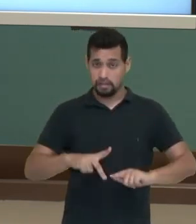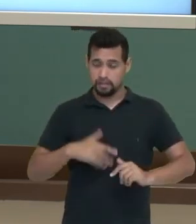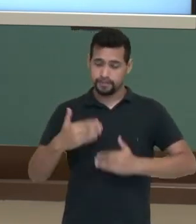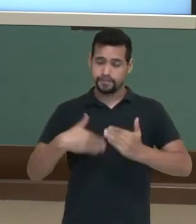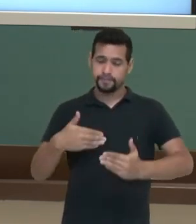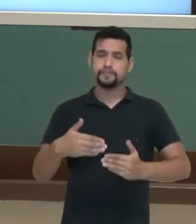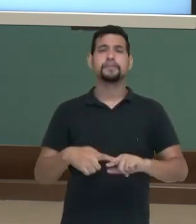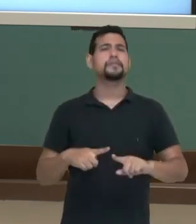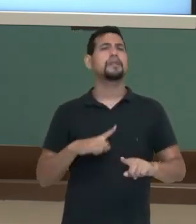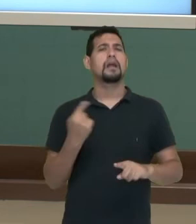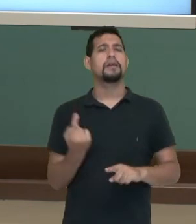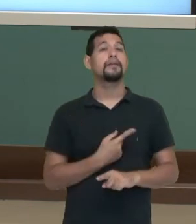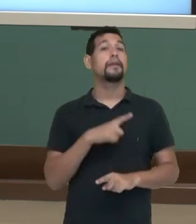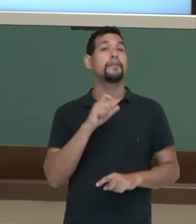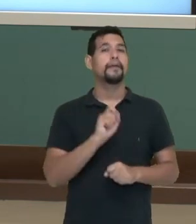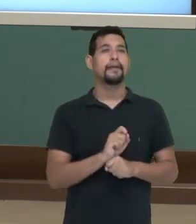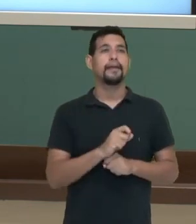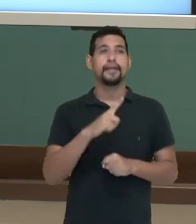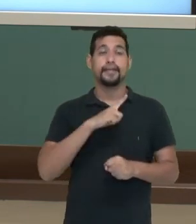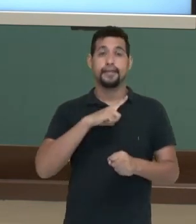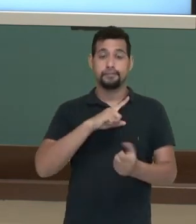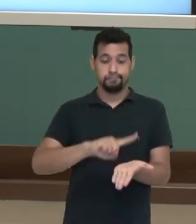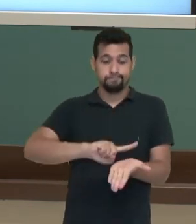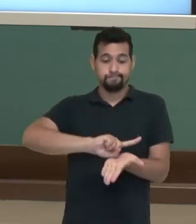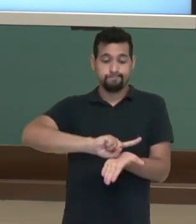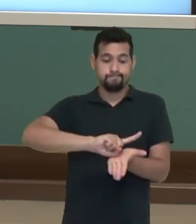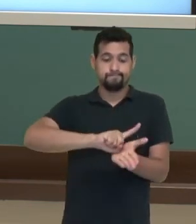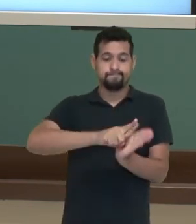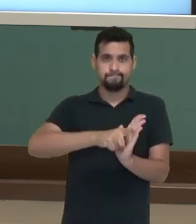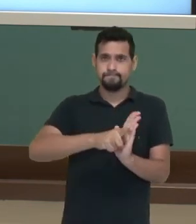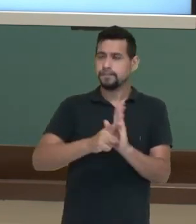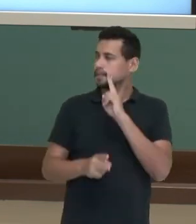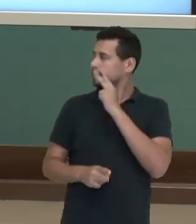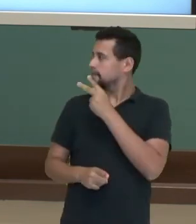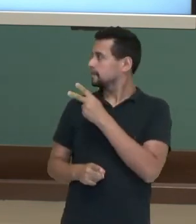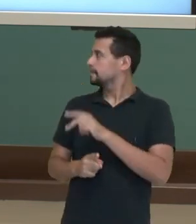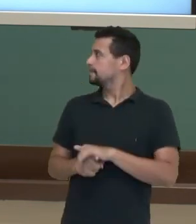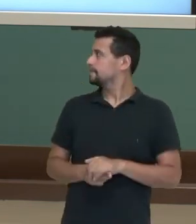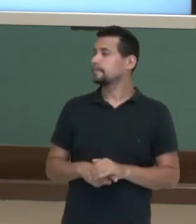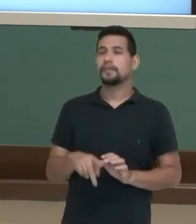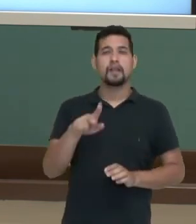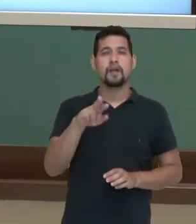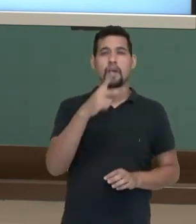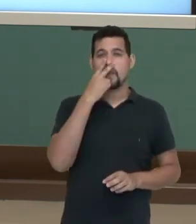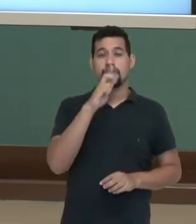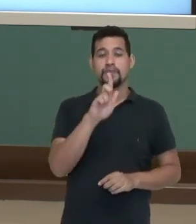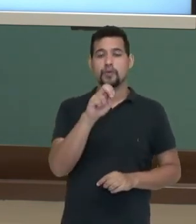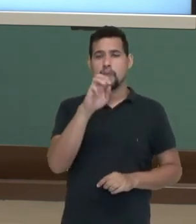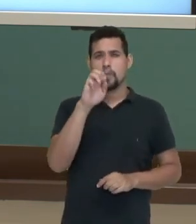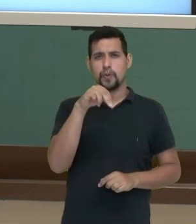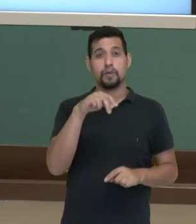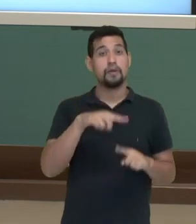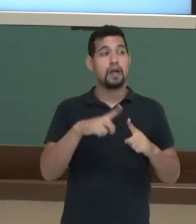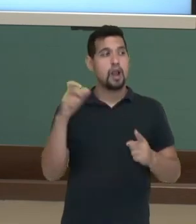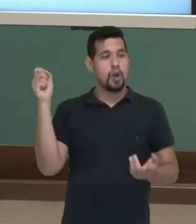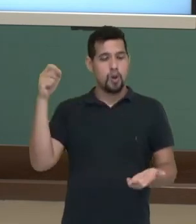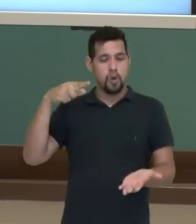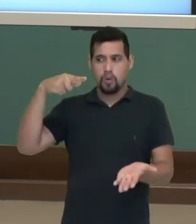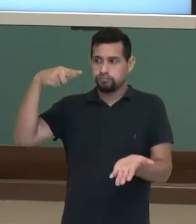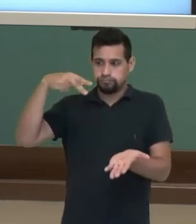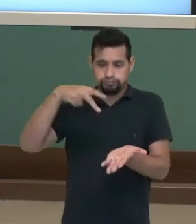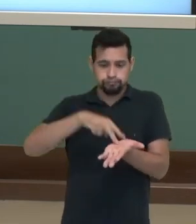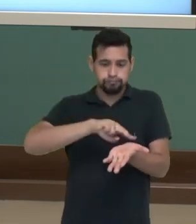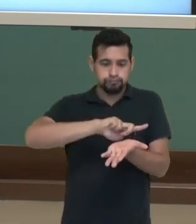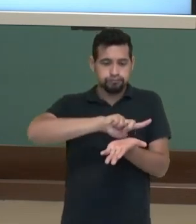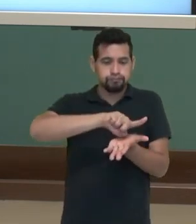diante. E nós temos uma haste, aonde eu estou apontando, metálica, funcionando como guinomão. A luz vai bater e a